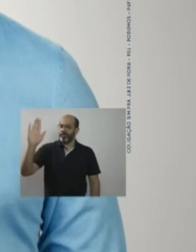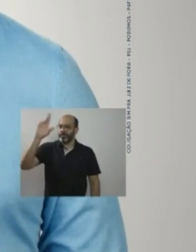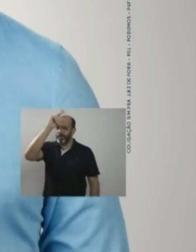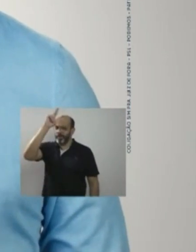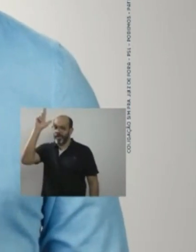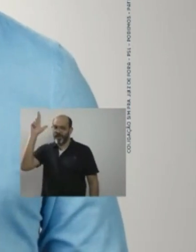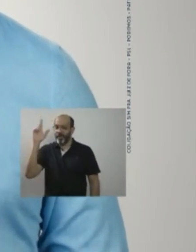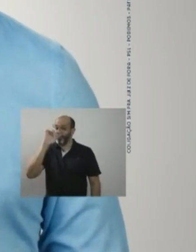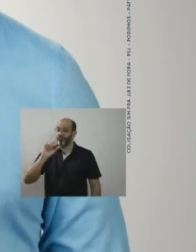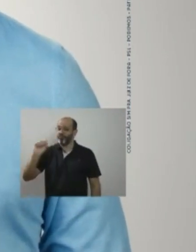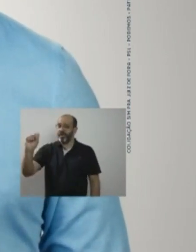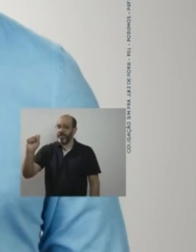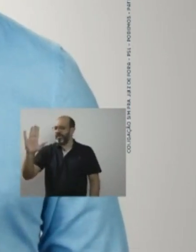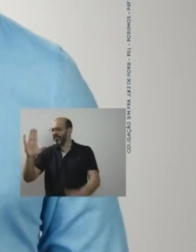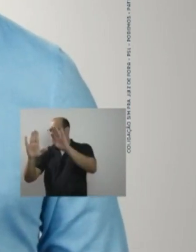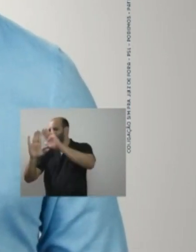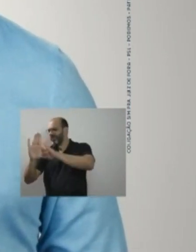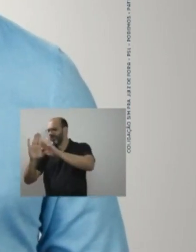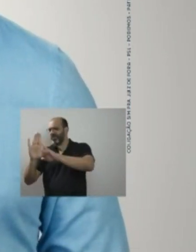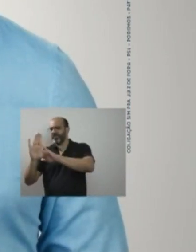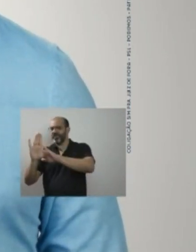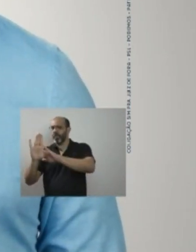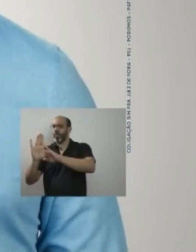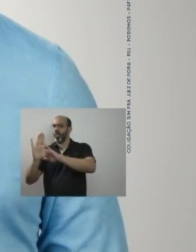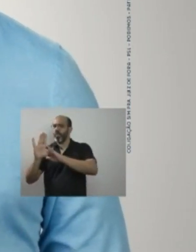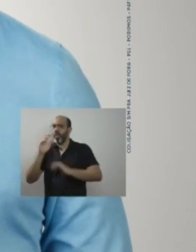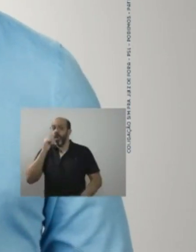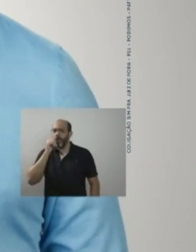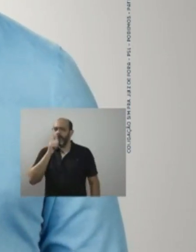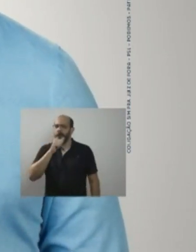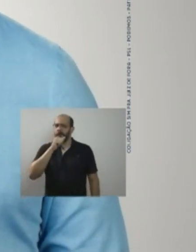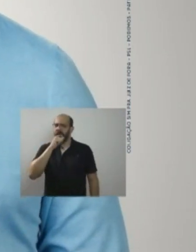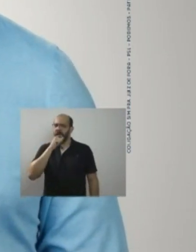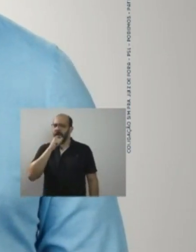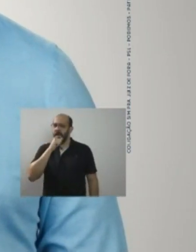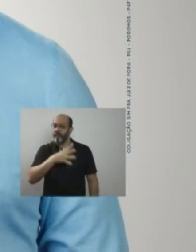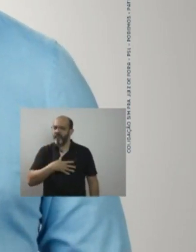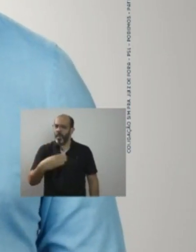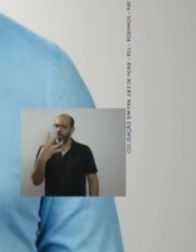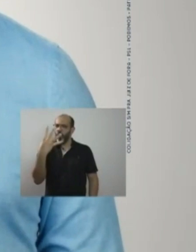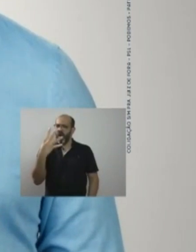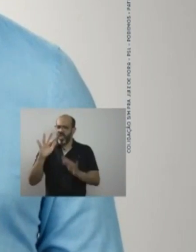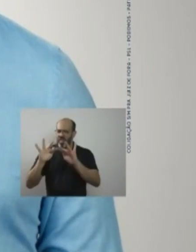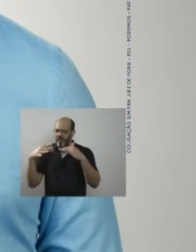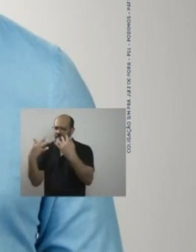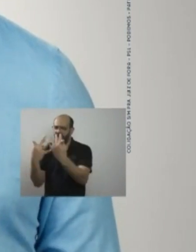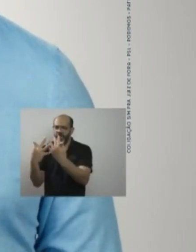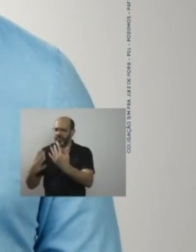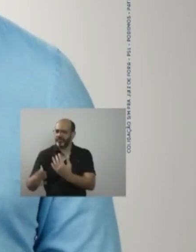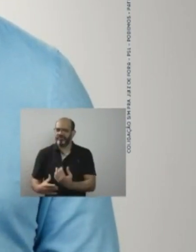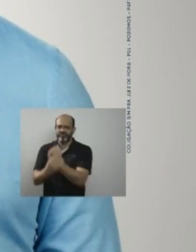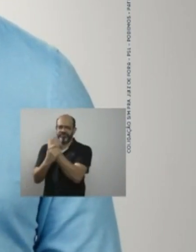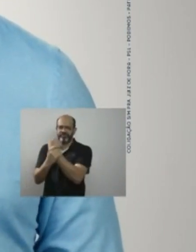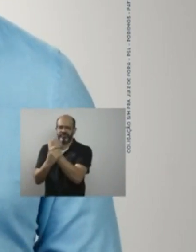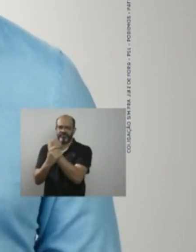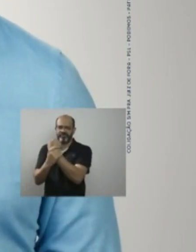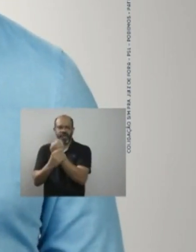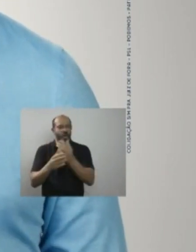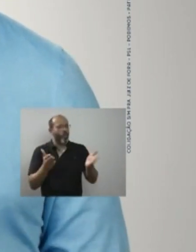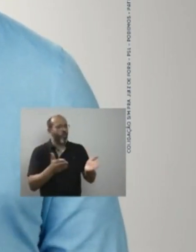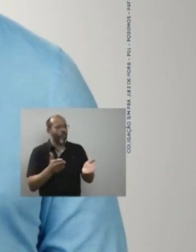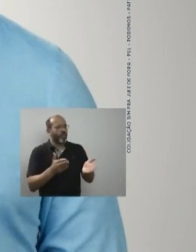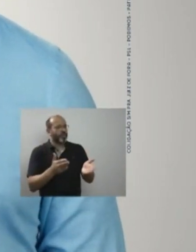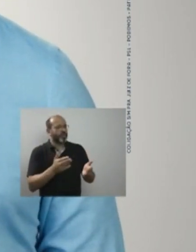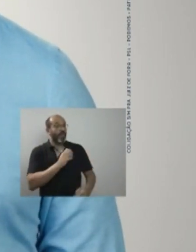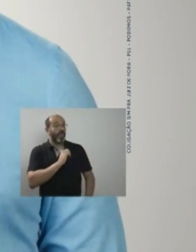vereador e candidato a vice-prefeito na chapa da Sheila. Nos últimos programas, a gente trouxe um pouquinho da Sheila família